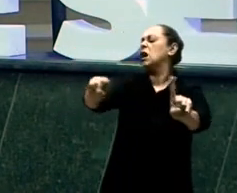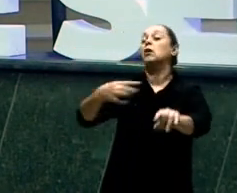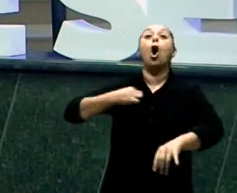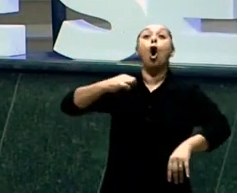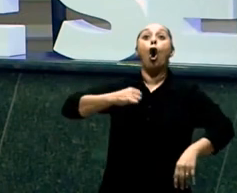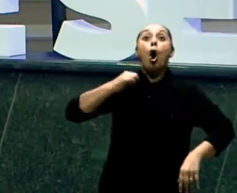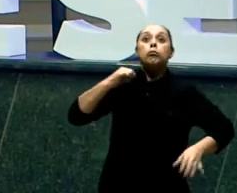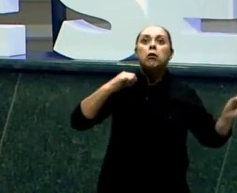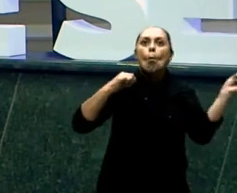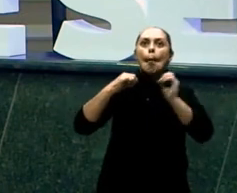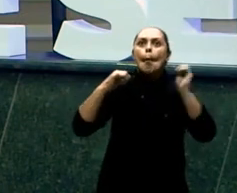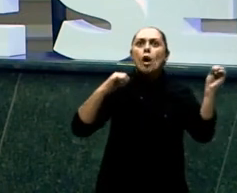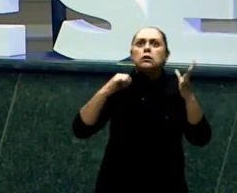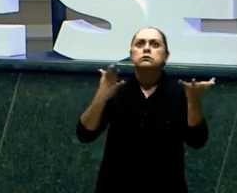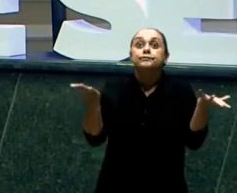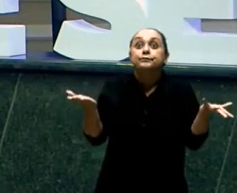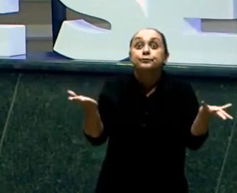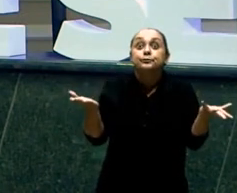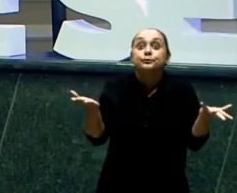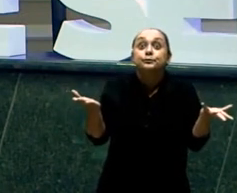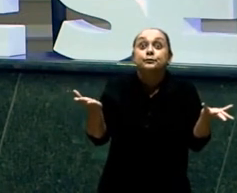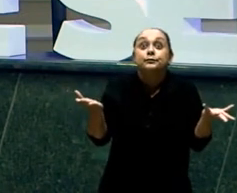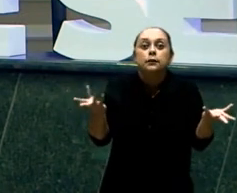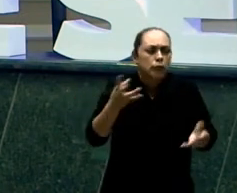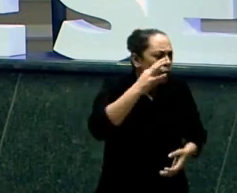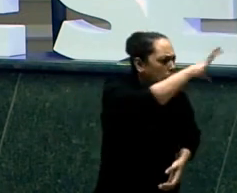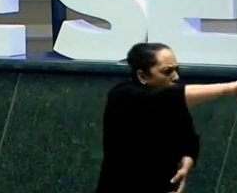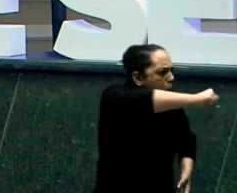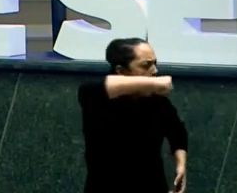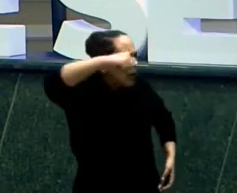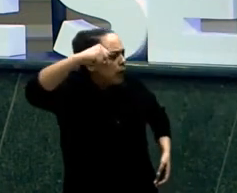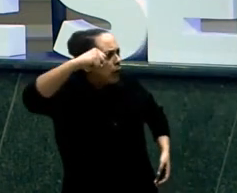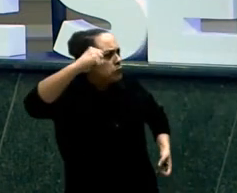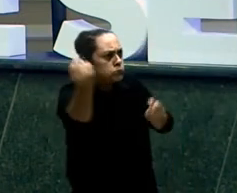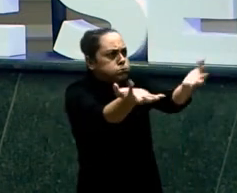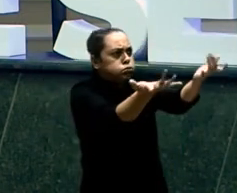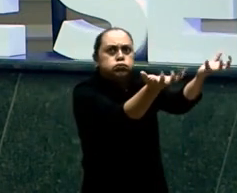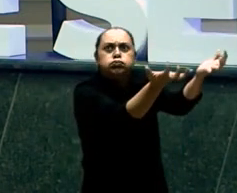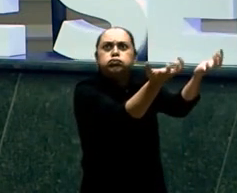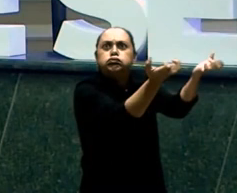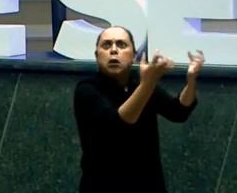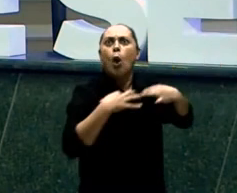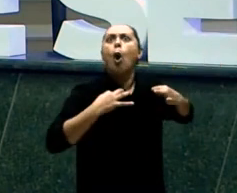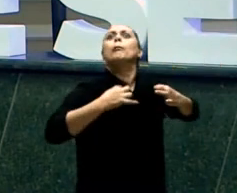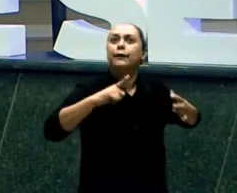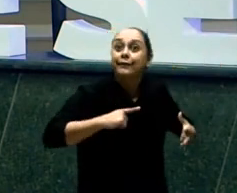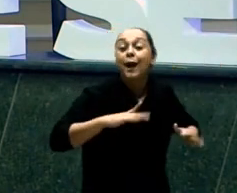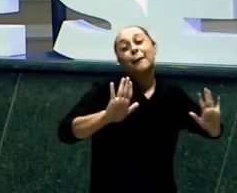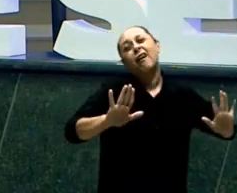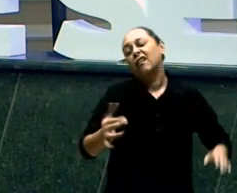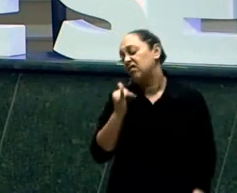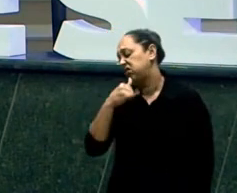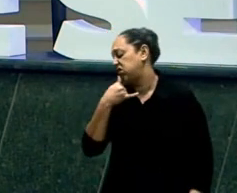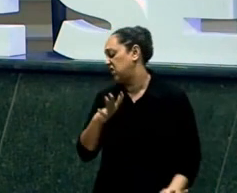Aí Ele diz assim Ah Eu não tenho roupa hoje Aí tem Não é nem espinha É só um negocinho Vermelho Que surge aqui Vocês olham no espelho